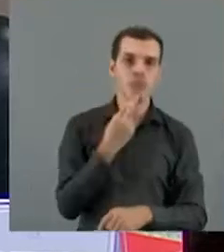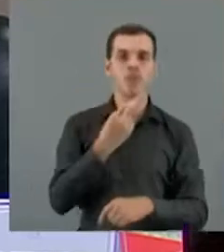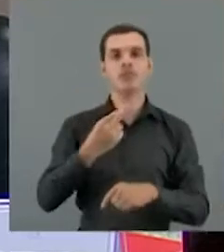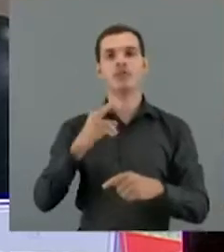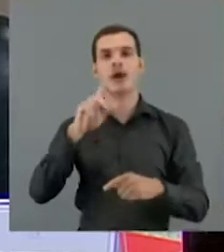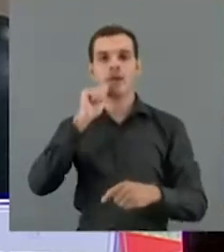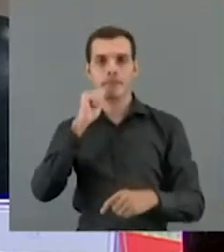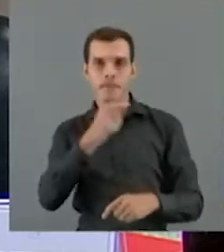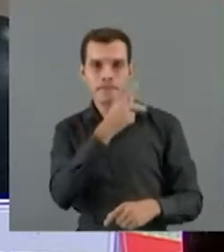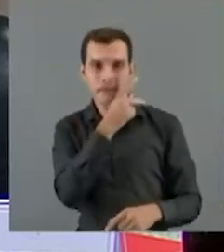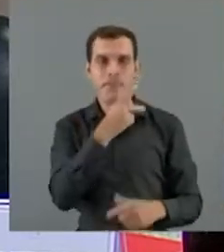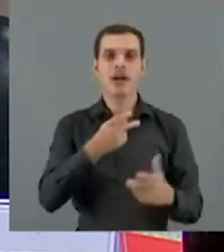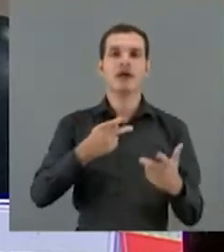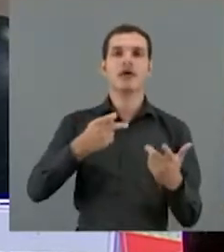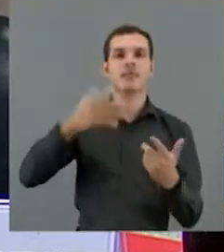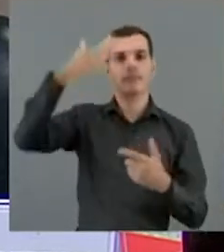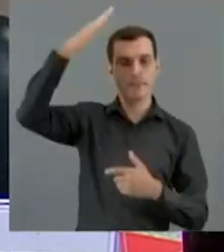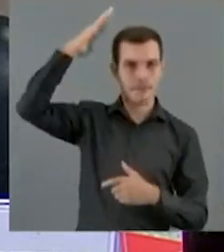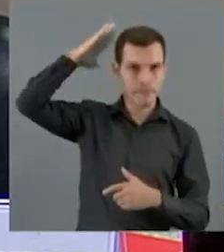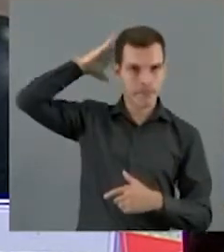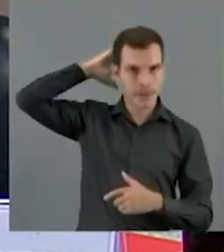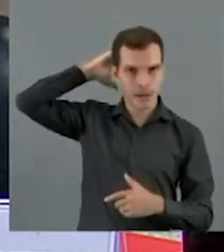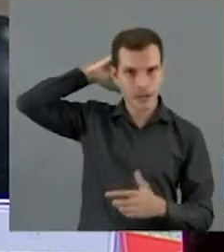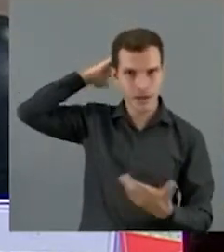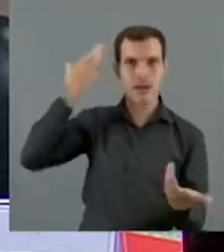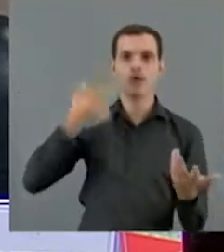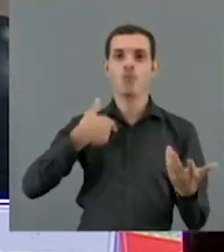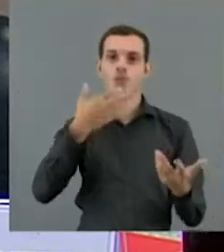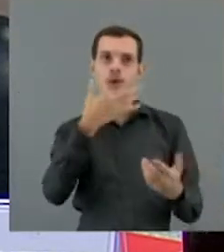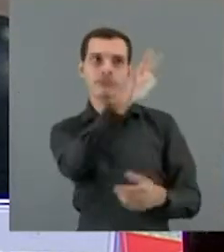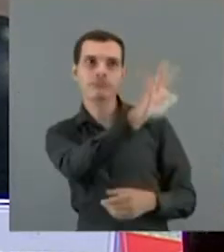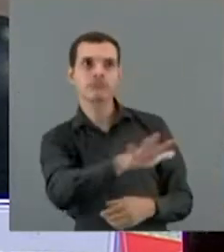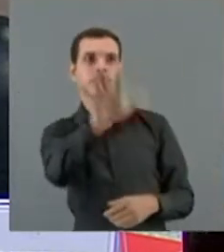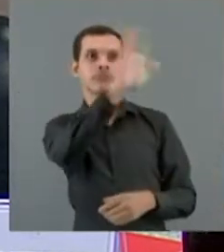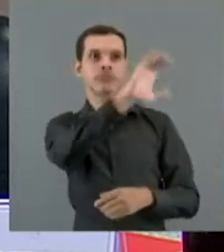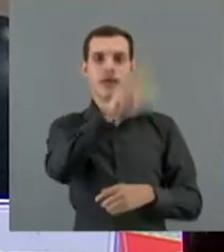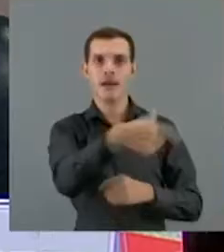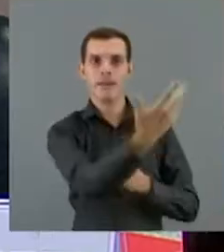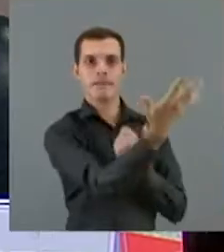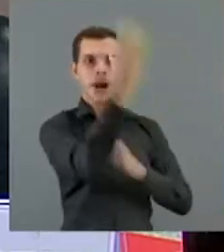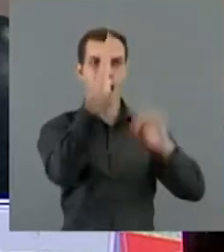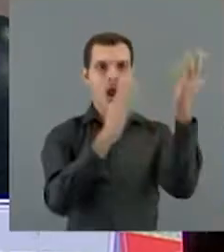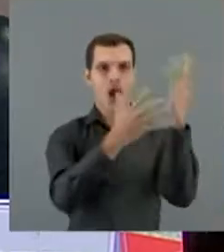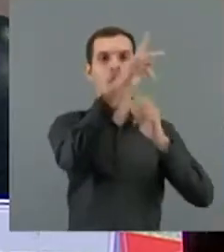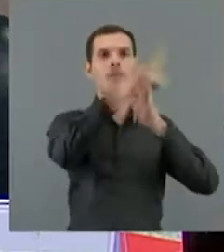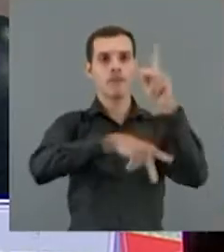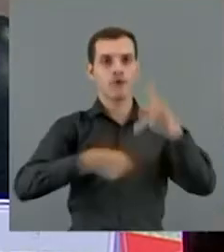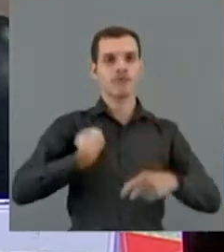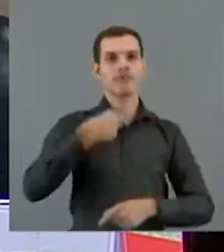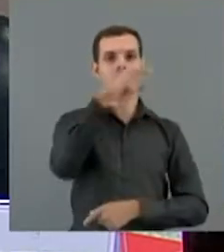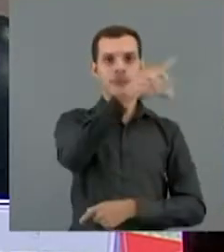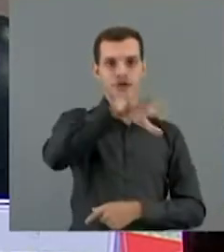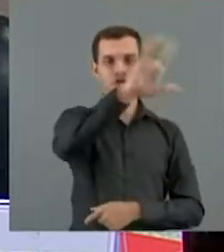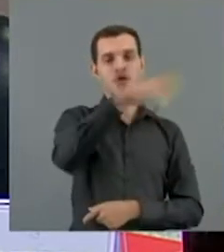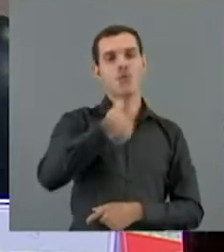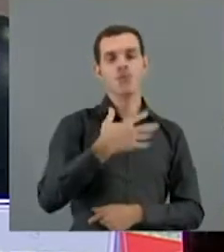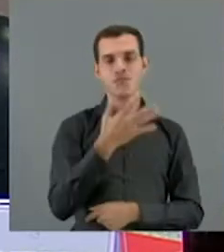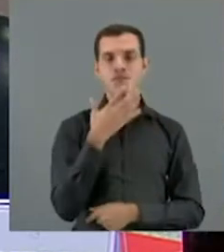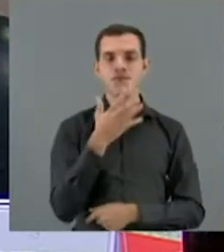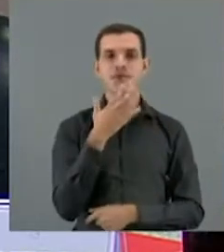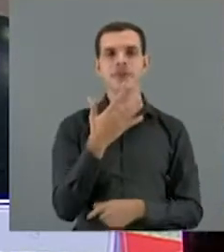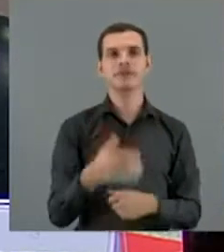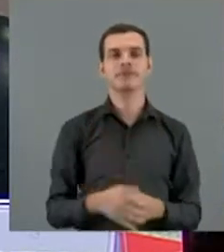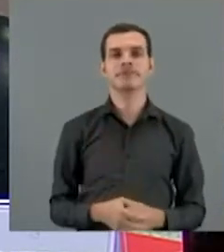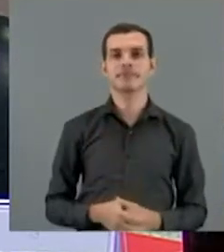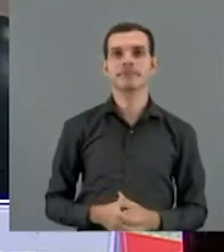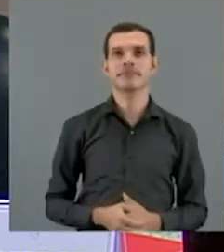Eu conheço a floresta, eu conheço o povo da floresta. O eu posso garantir a Vossa Excelência, sem ferir a Lomã e sem dar opinião sobre